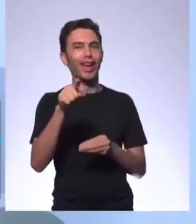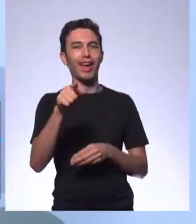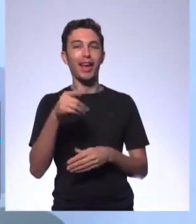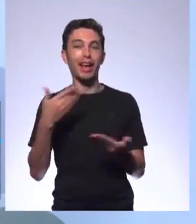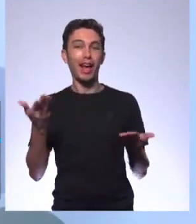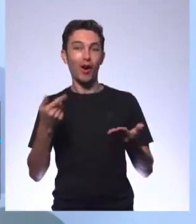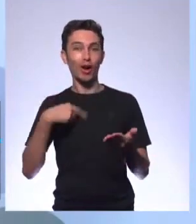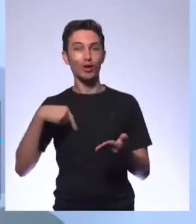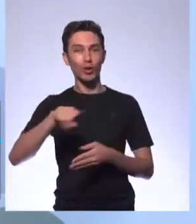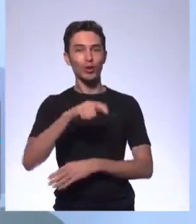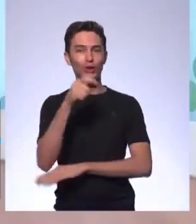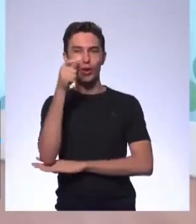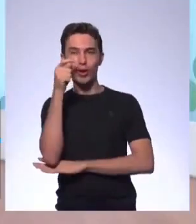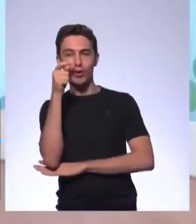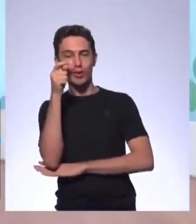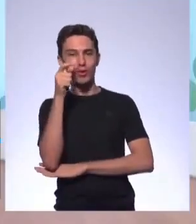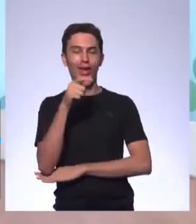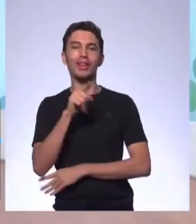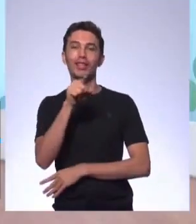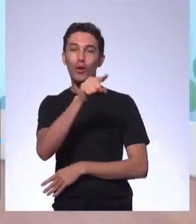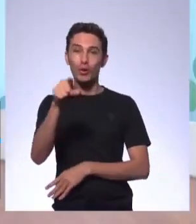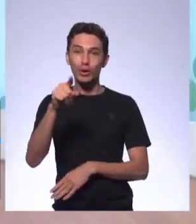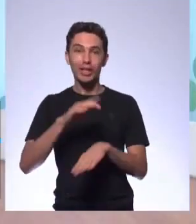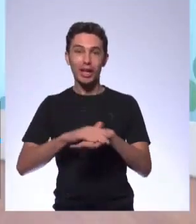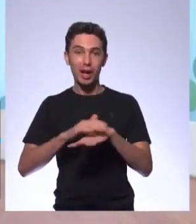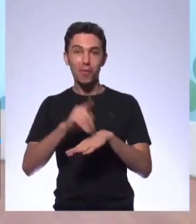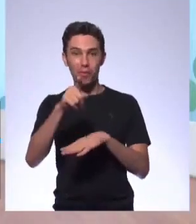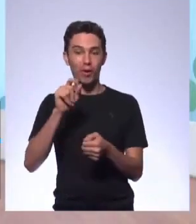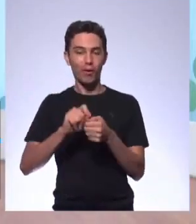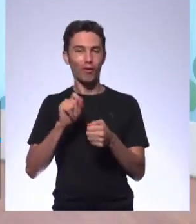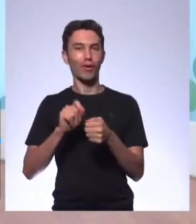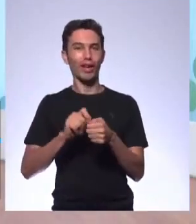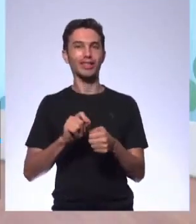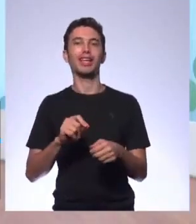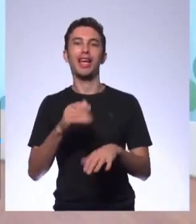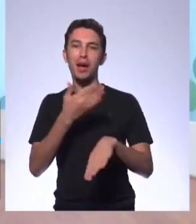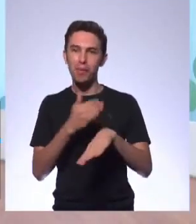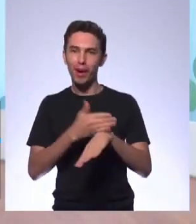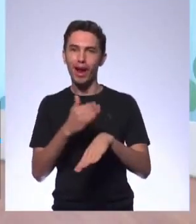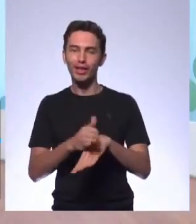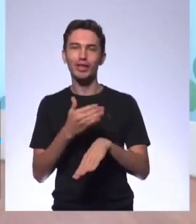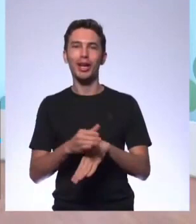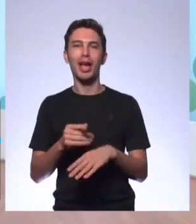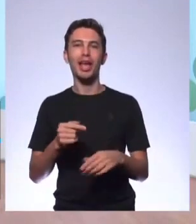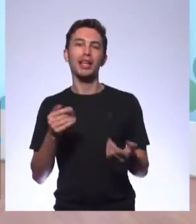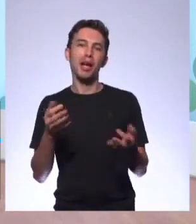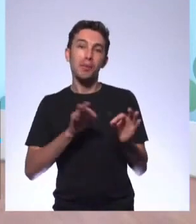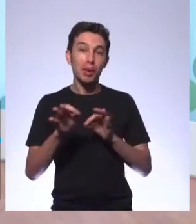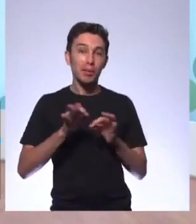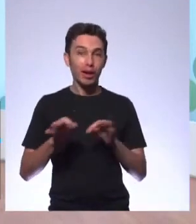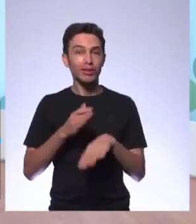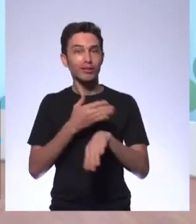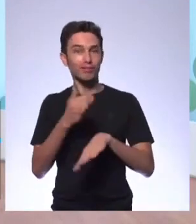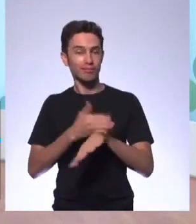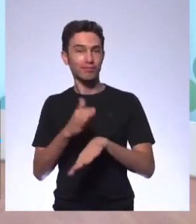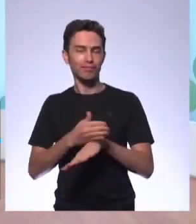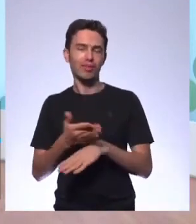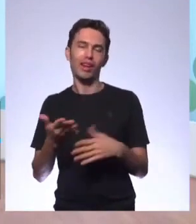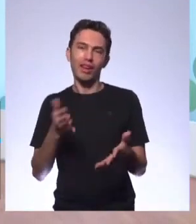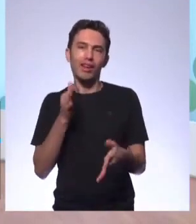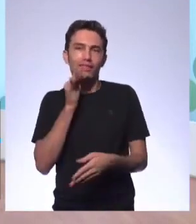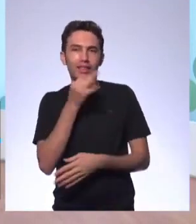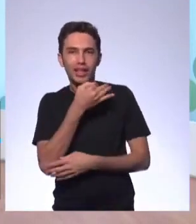resultado... Hoje é prática, ...dessa atividade, exato. Hoje é a prática. É a preparação para essa prática. É claro que se fosse